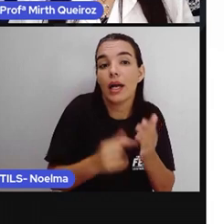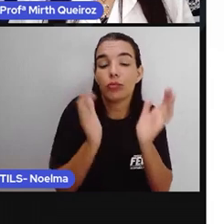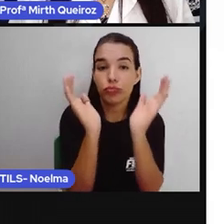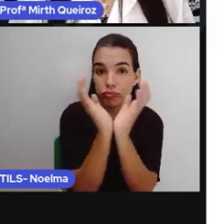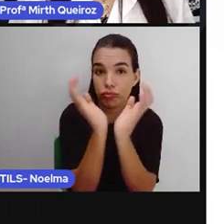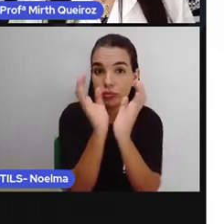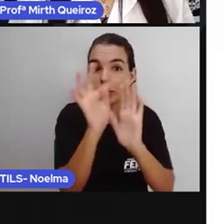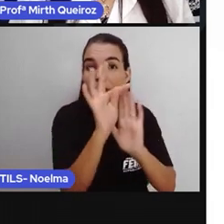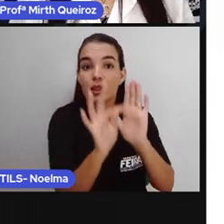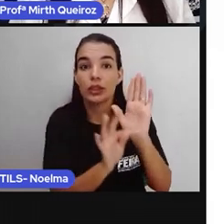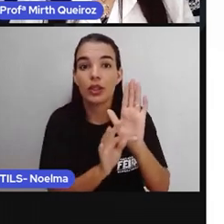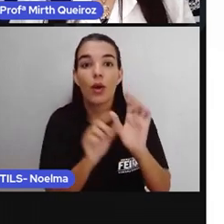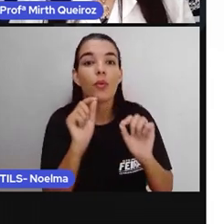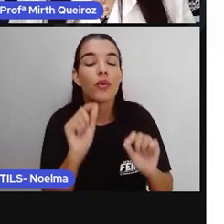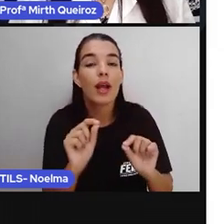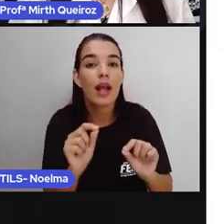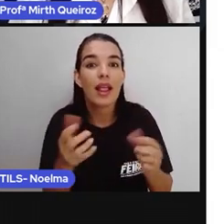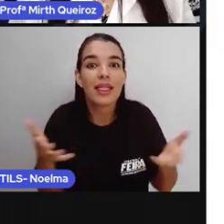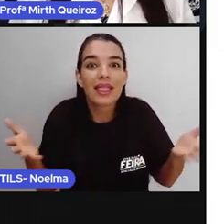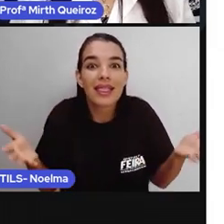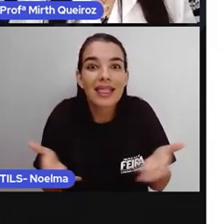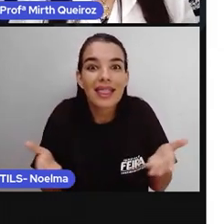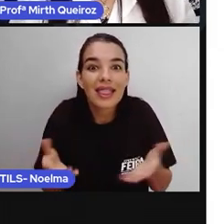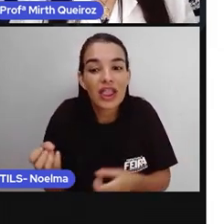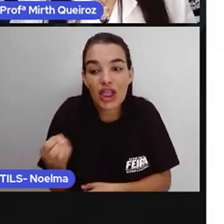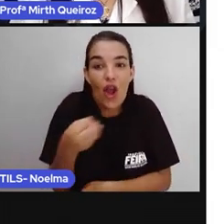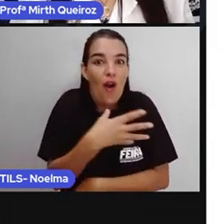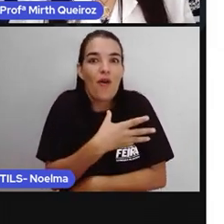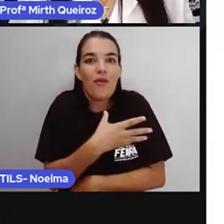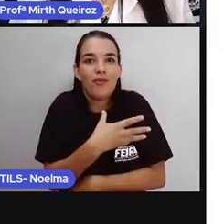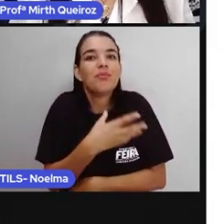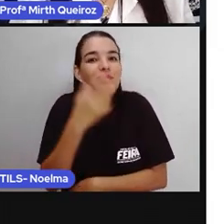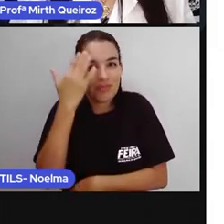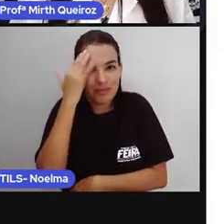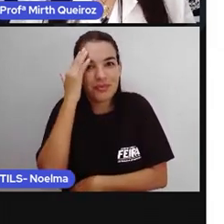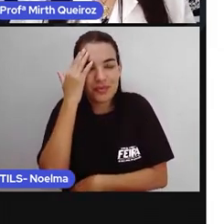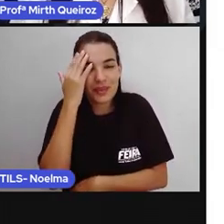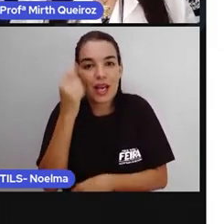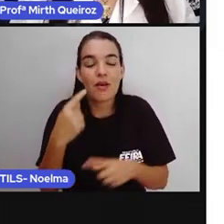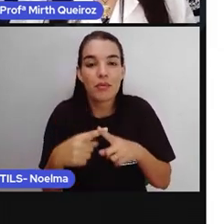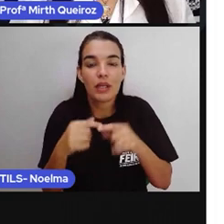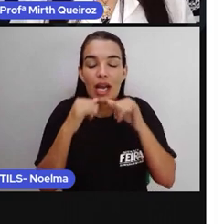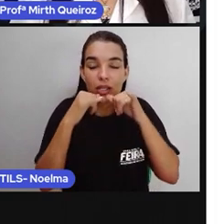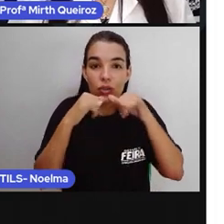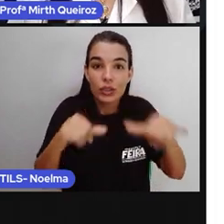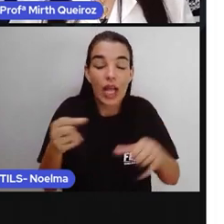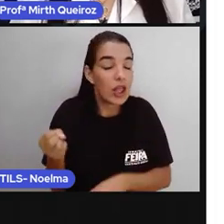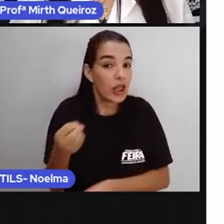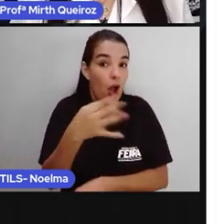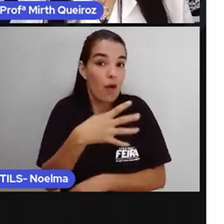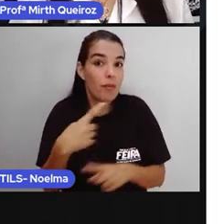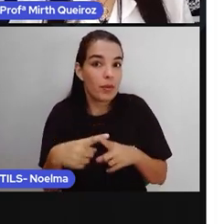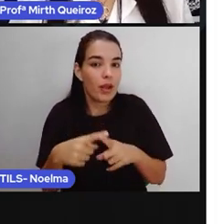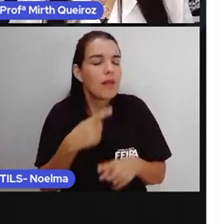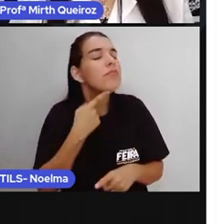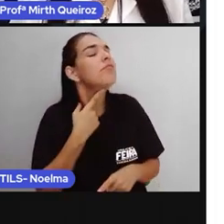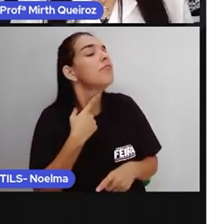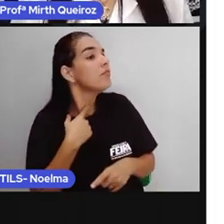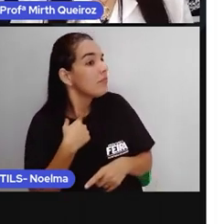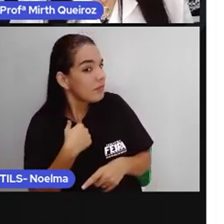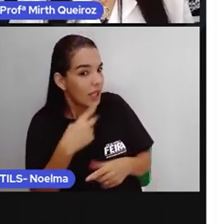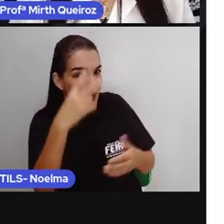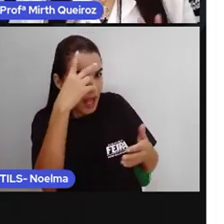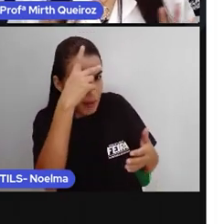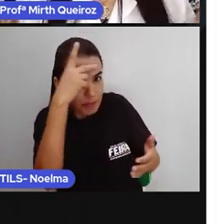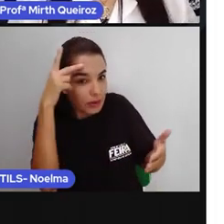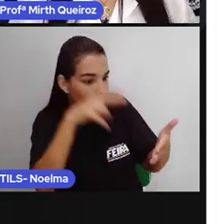gênero textual é o ineretismo, ou seja, notícias inéditas, né? Que aí vai gerar interesse e identificação no leitor. A